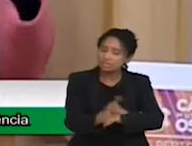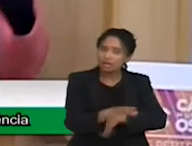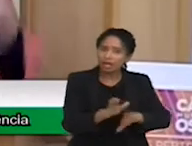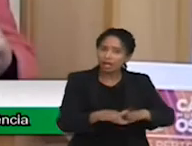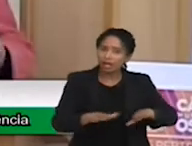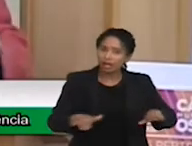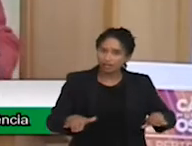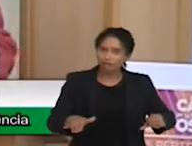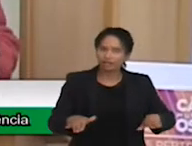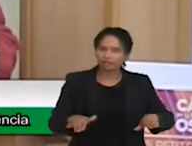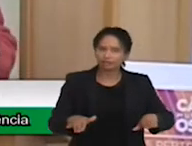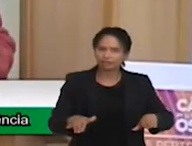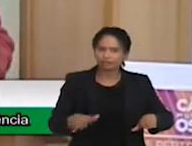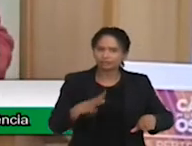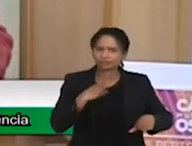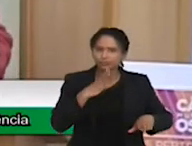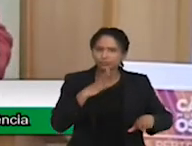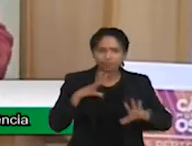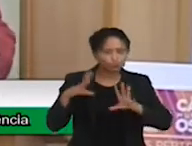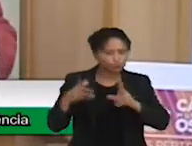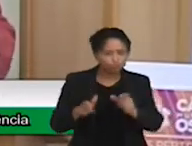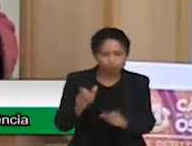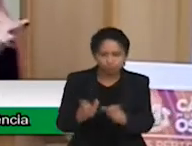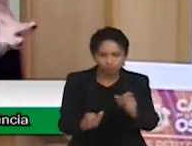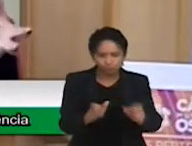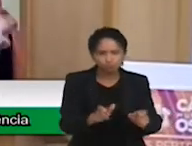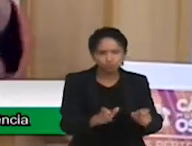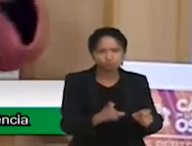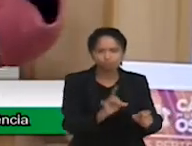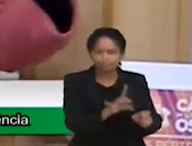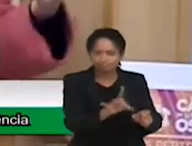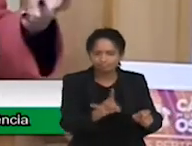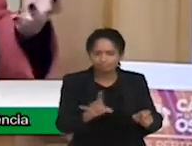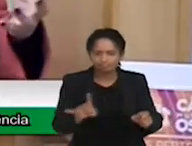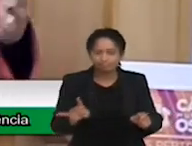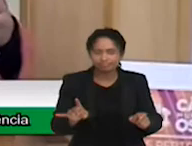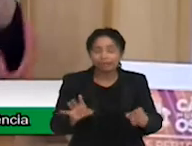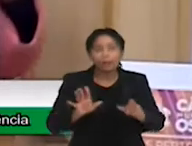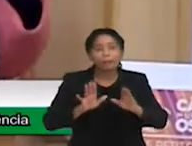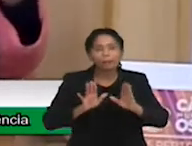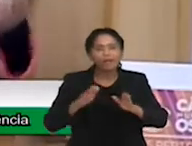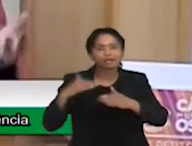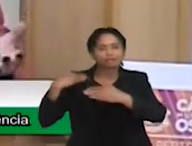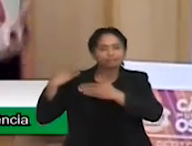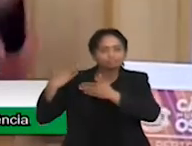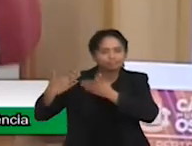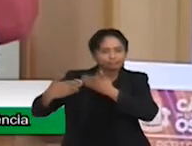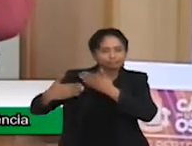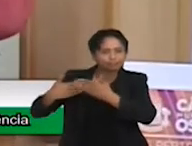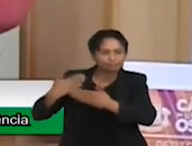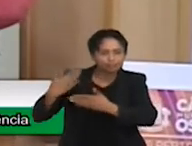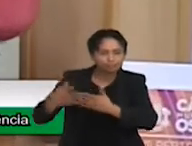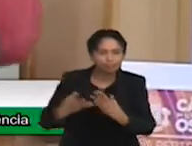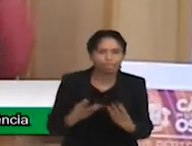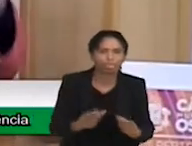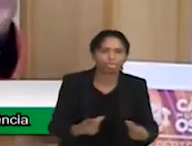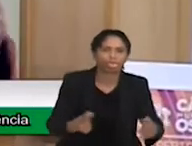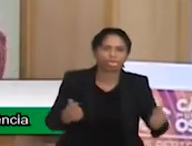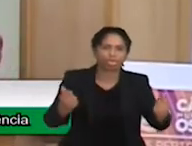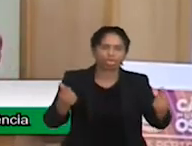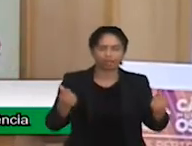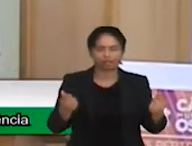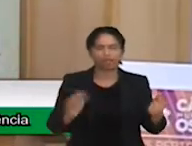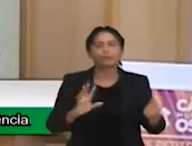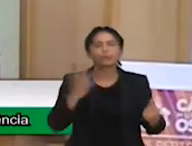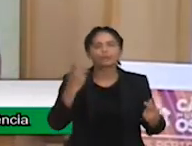sabia qual a necessidade de cada um. Isso foi se perdendo, veio a questão da inclusão, e eu fui sempre